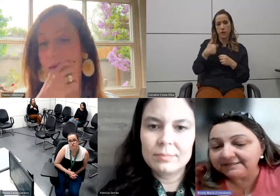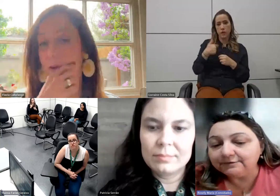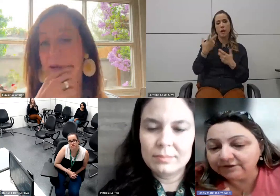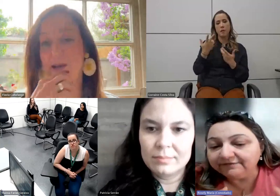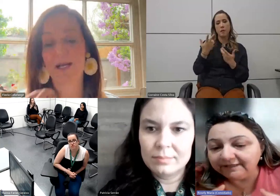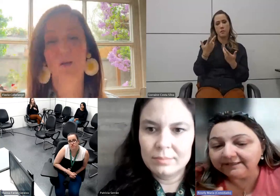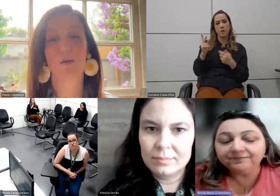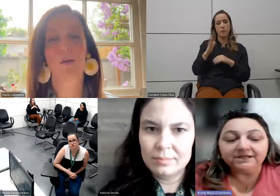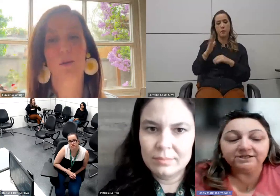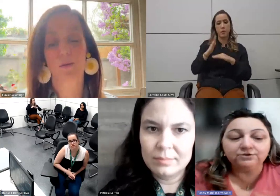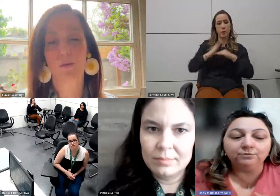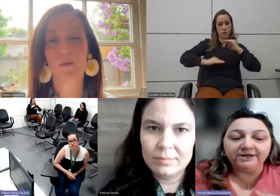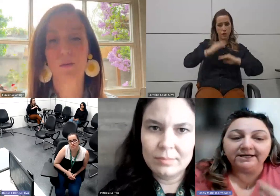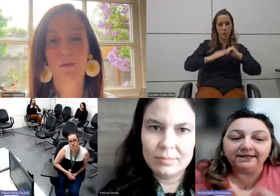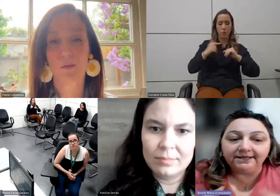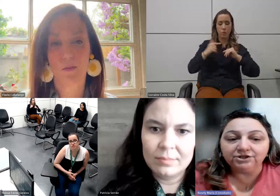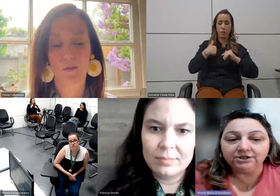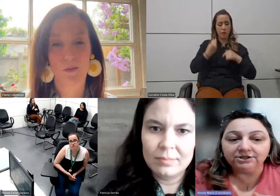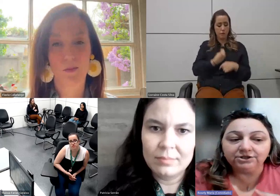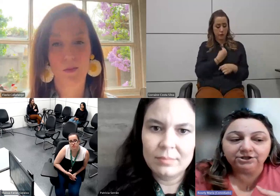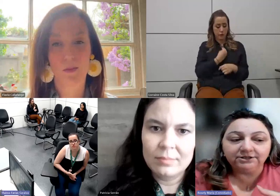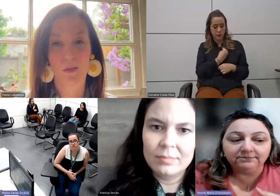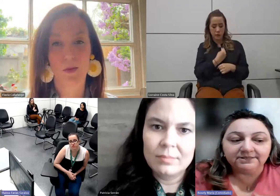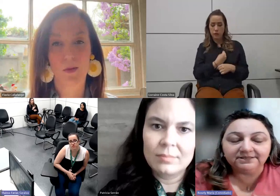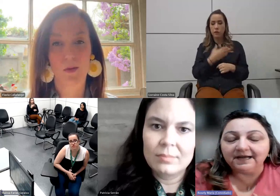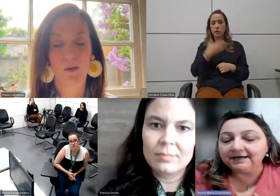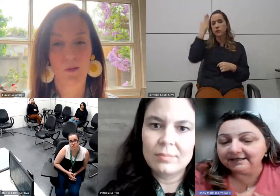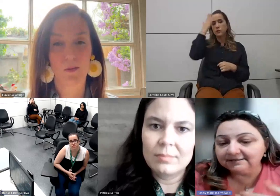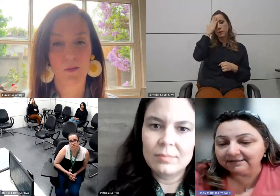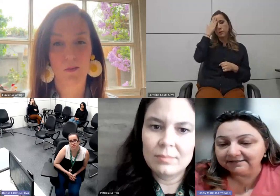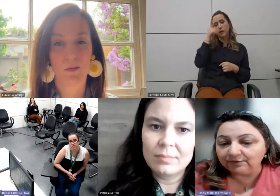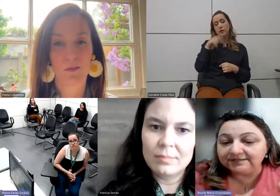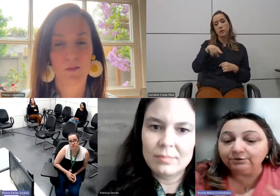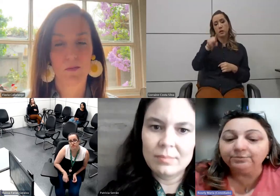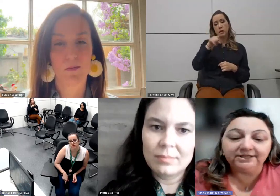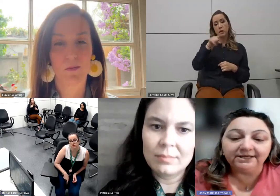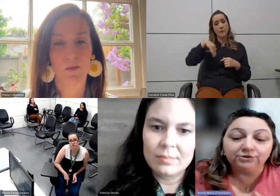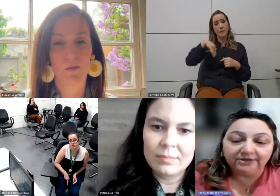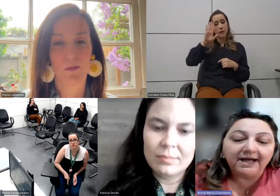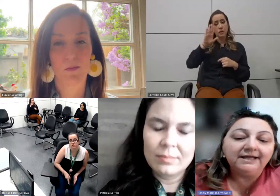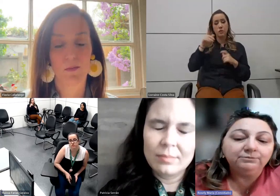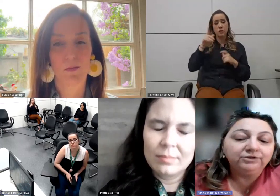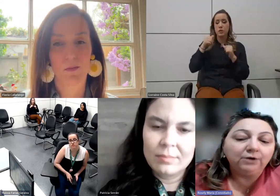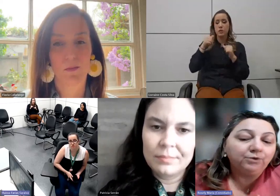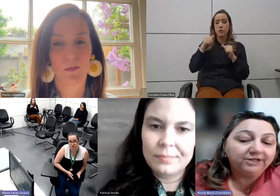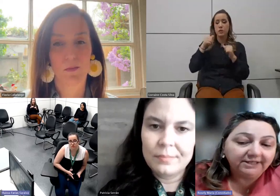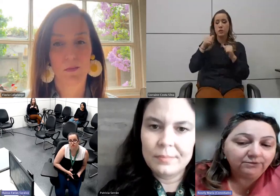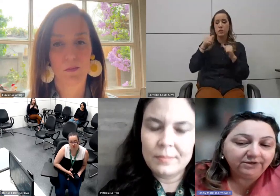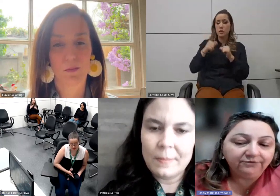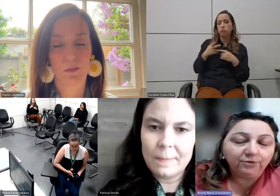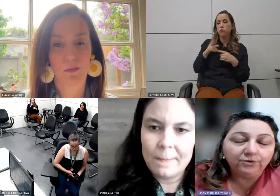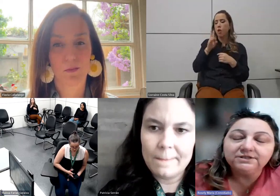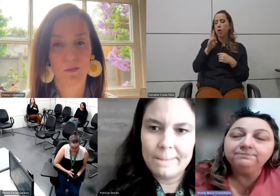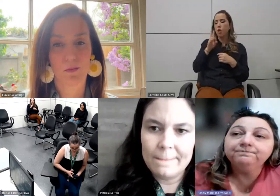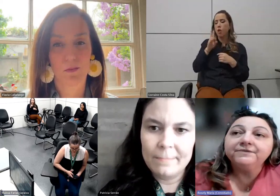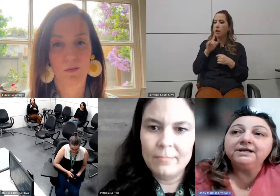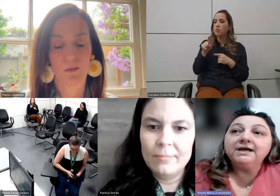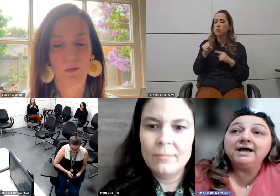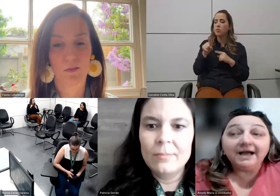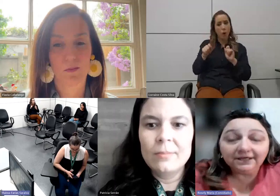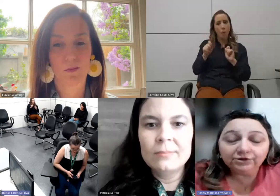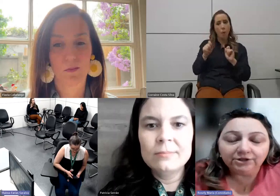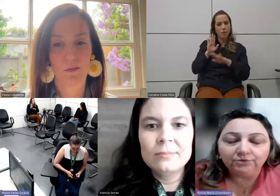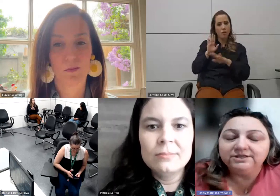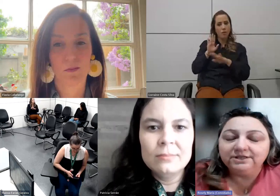para a minha missão de vida. Descobri que, além de estar na situação, eu poderia ajudar e mudar um pouquinho o que fosse.